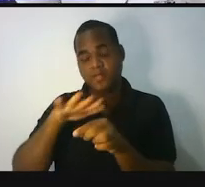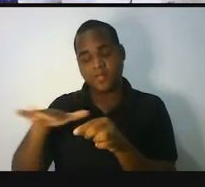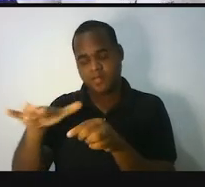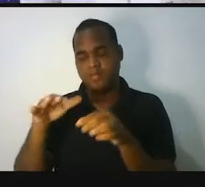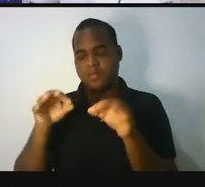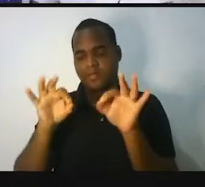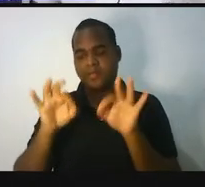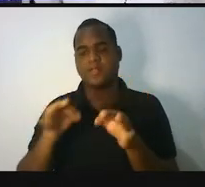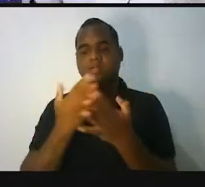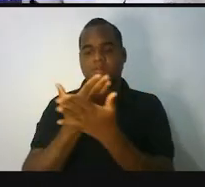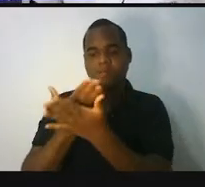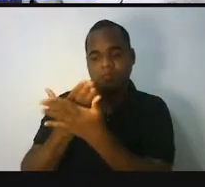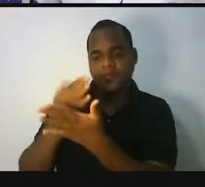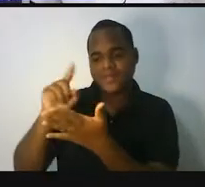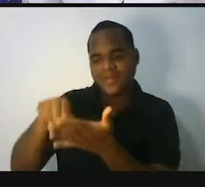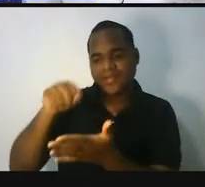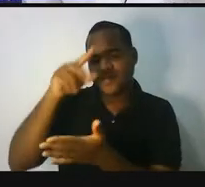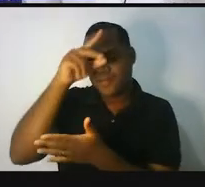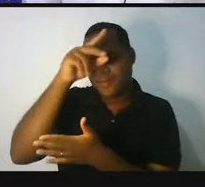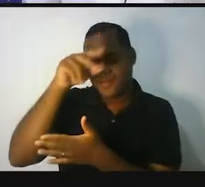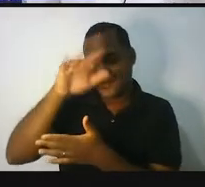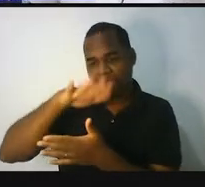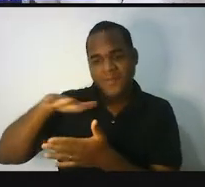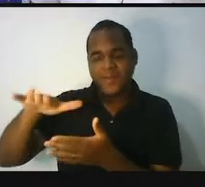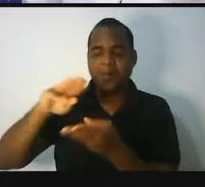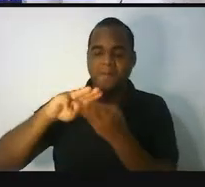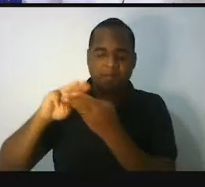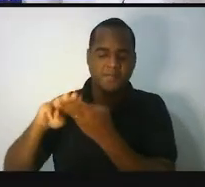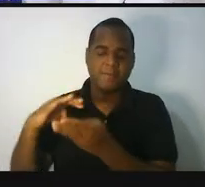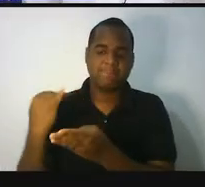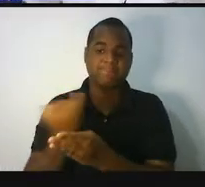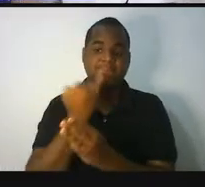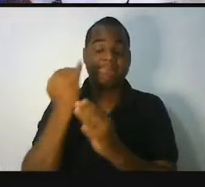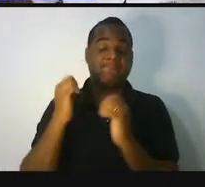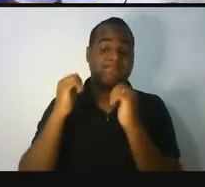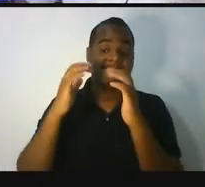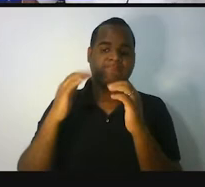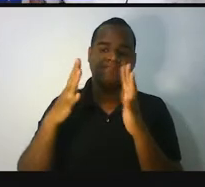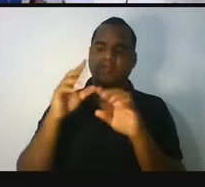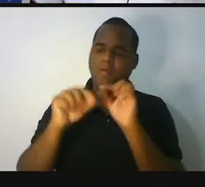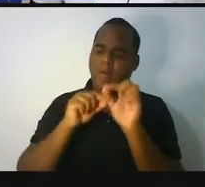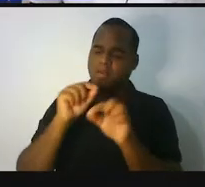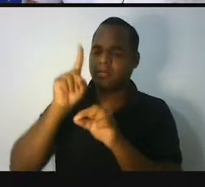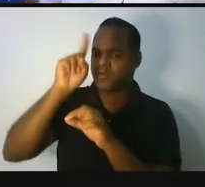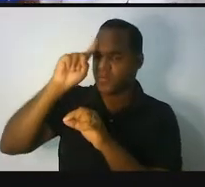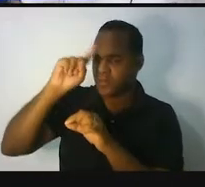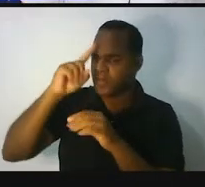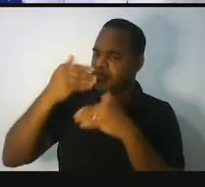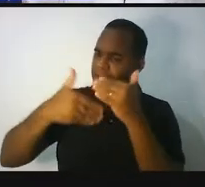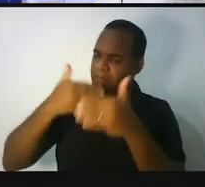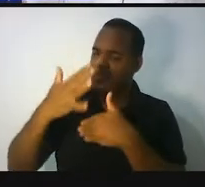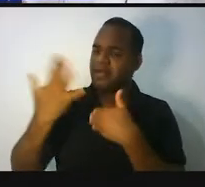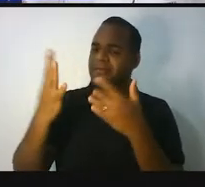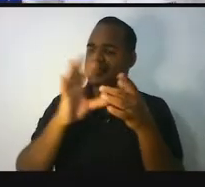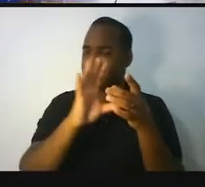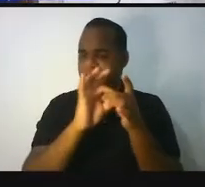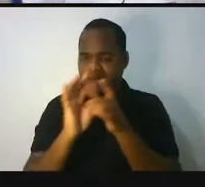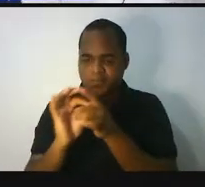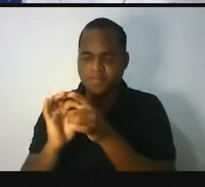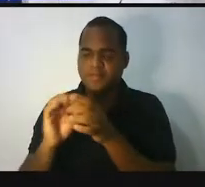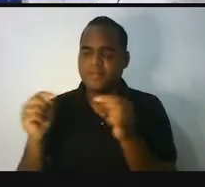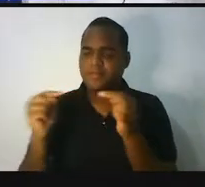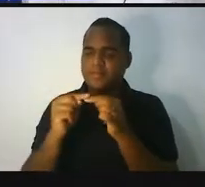estudo da matemática muito importante no nosso dia a dia, nas nossas relações,